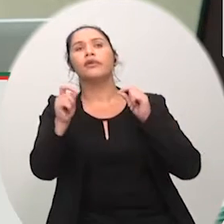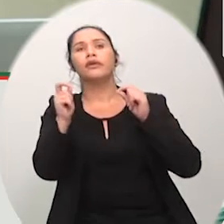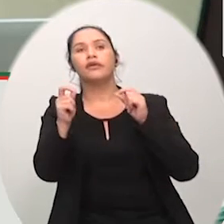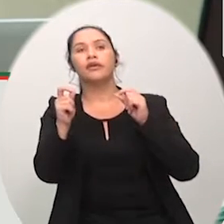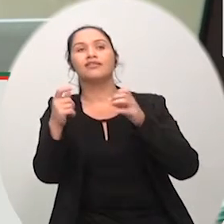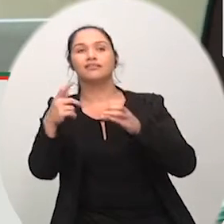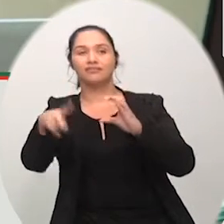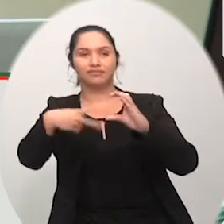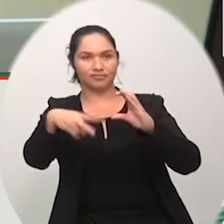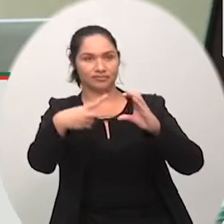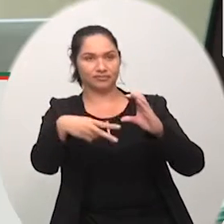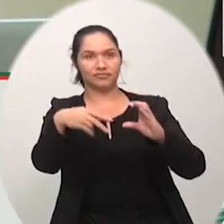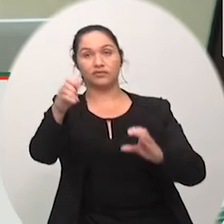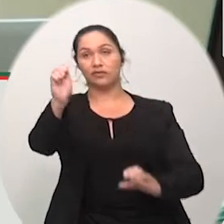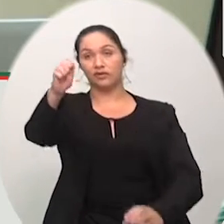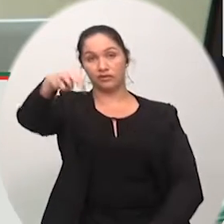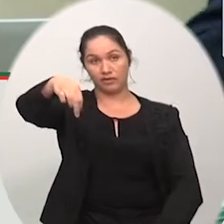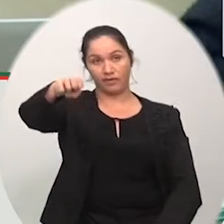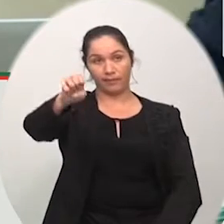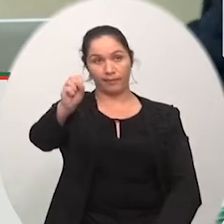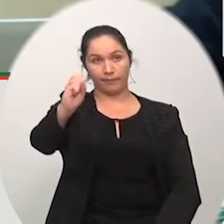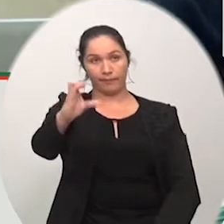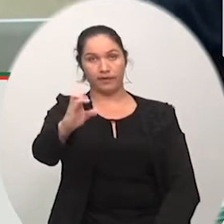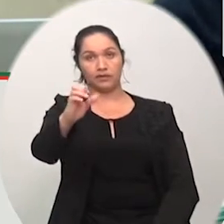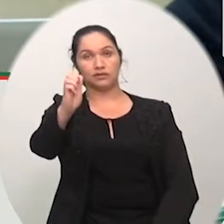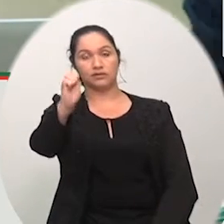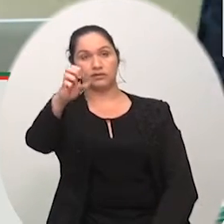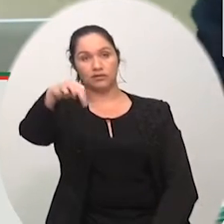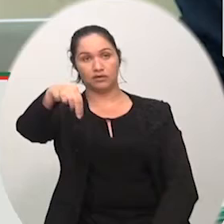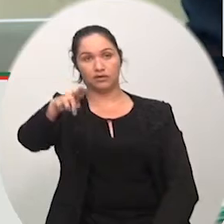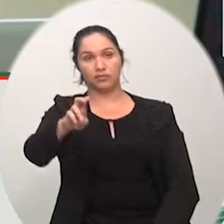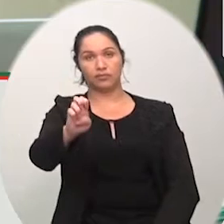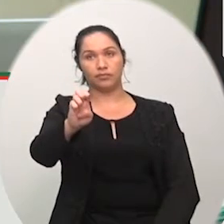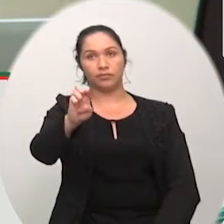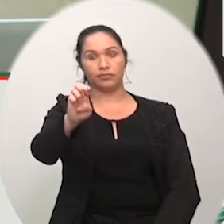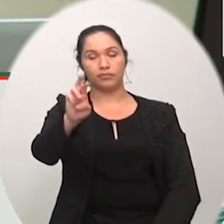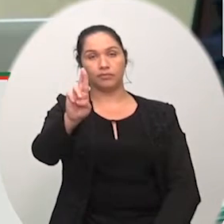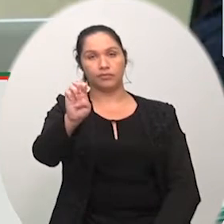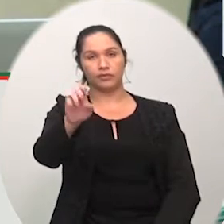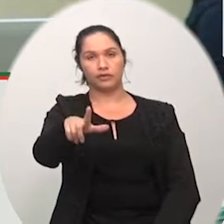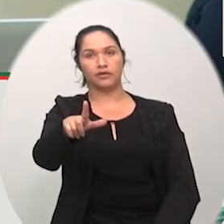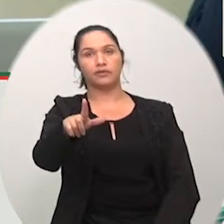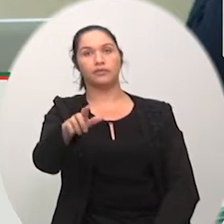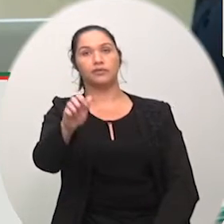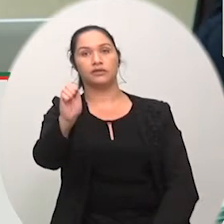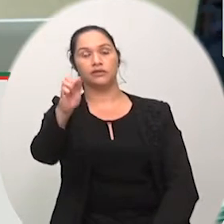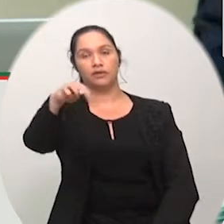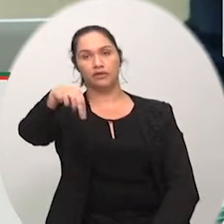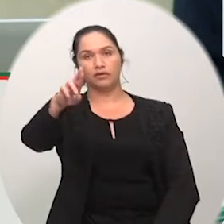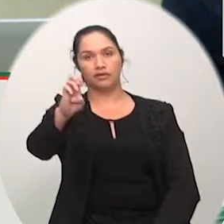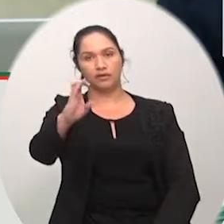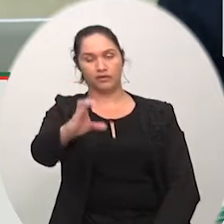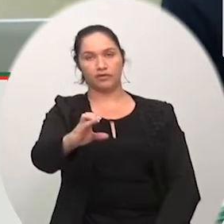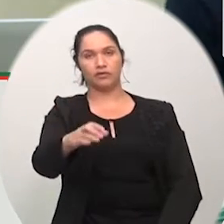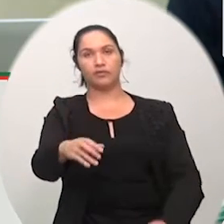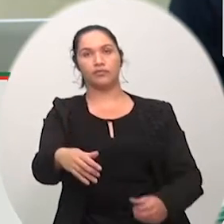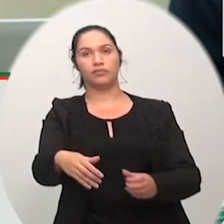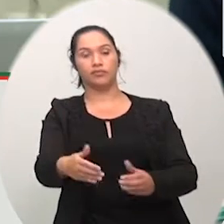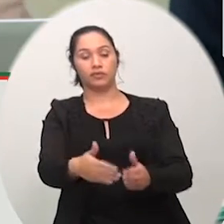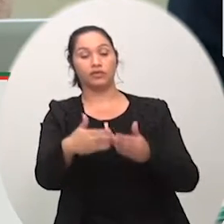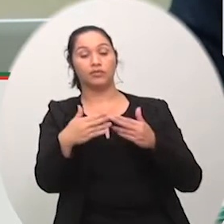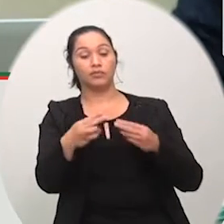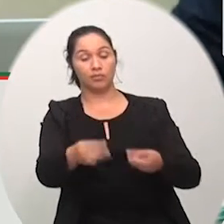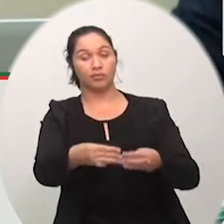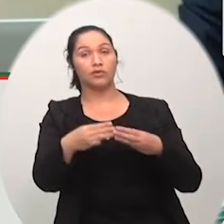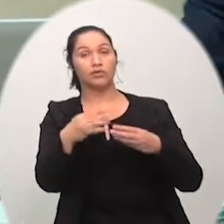MESC e da Murel projeto a moção continua em discussão não havendo quem queira discutir está